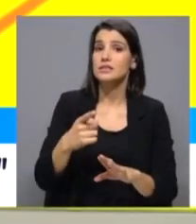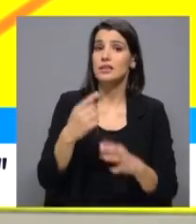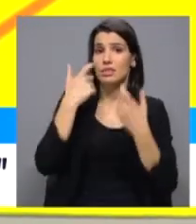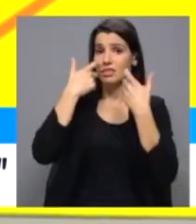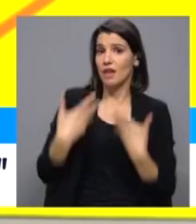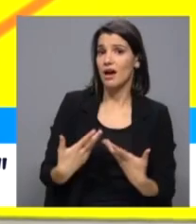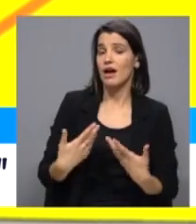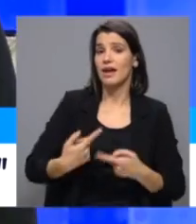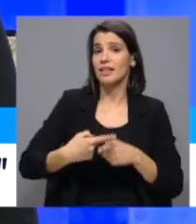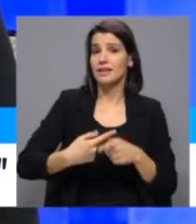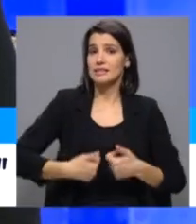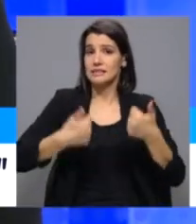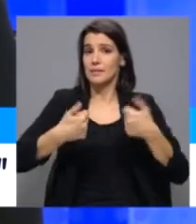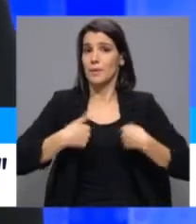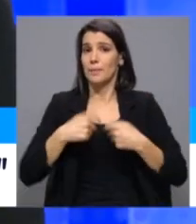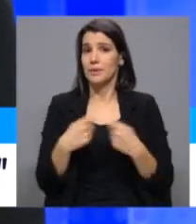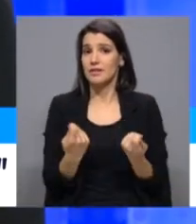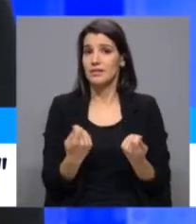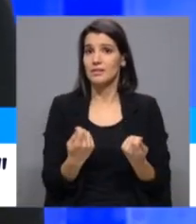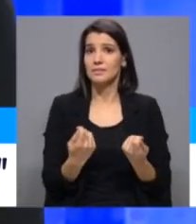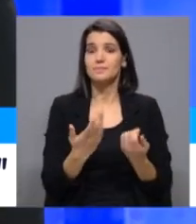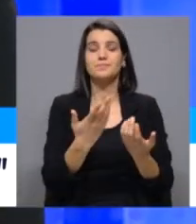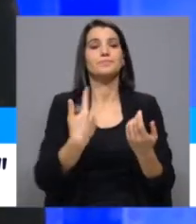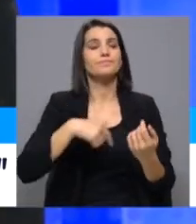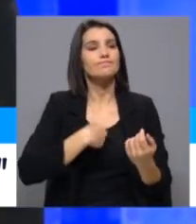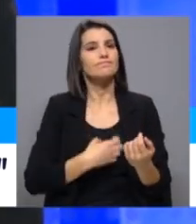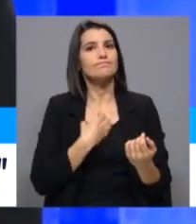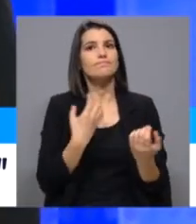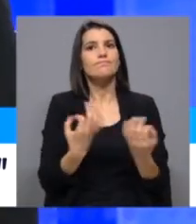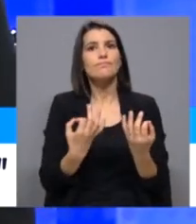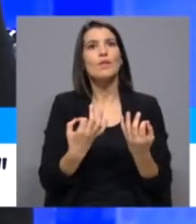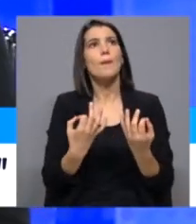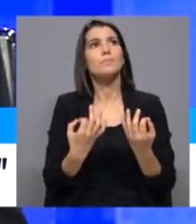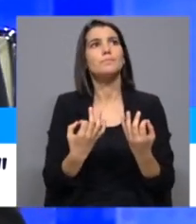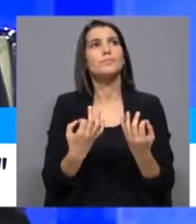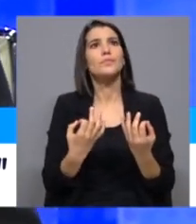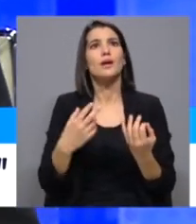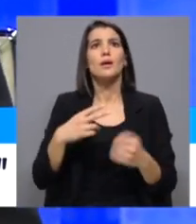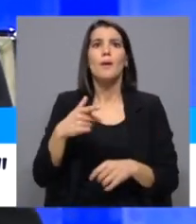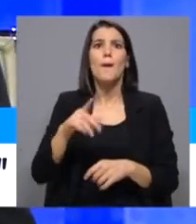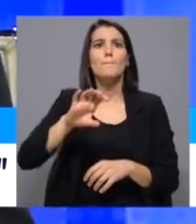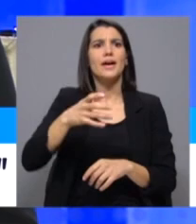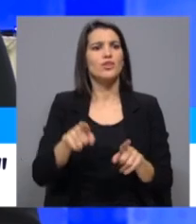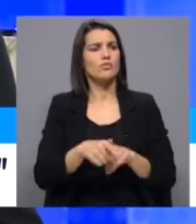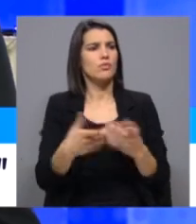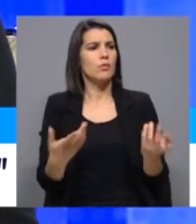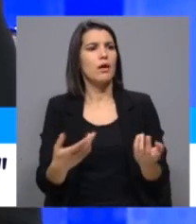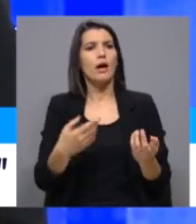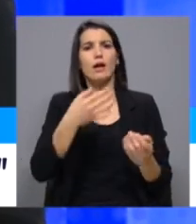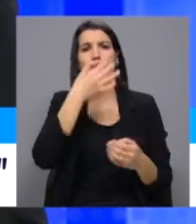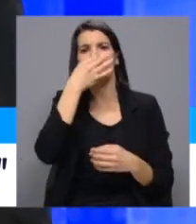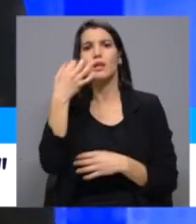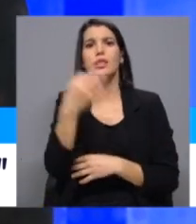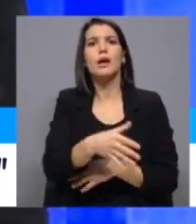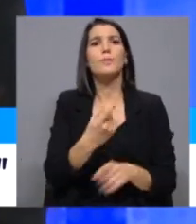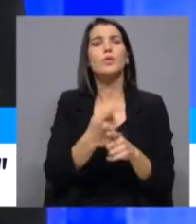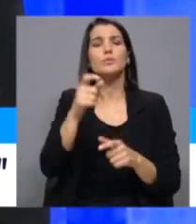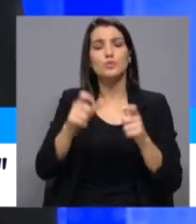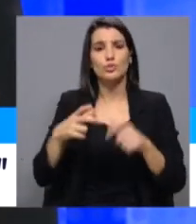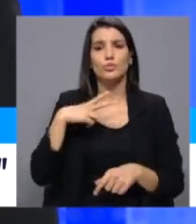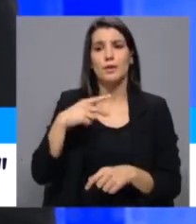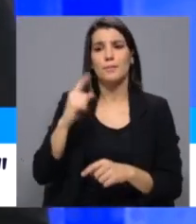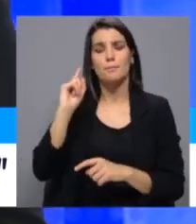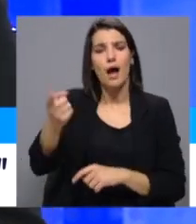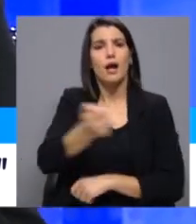por interesse partidário. O nosso entender foi, de facto, o faltar ao país, porque quando todos nós dissemos aos portugueses e às portuguesas que tinham que ficar em